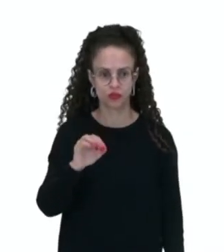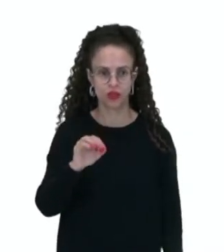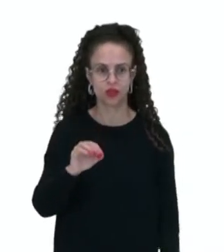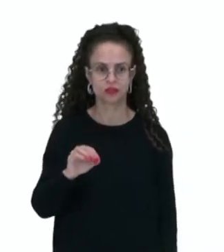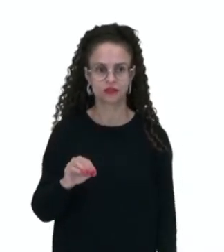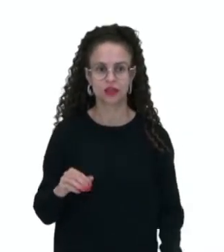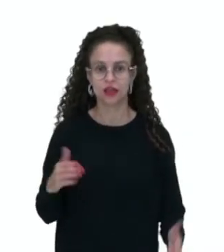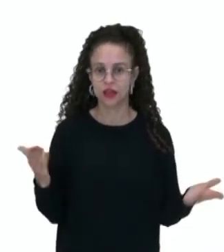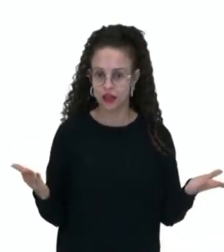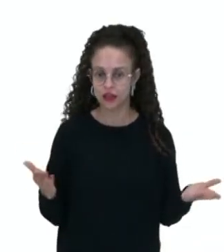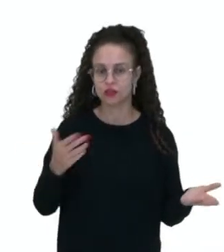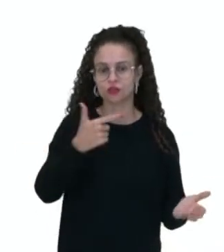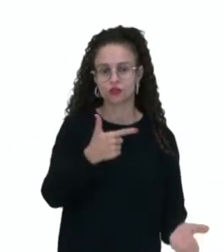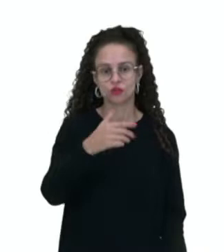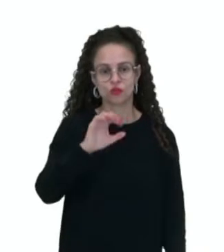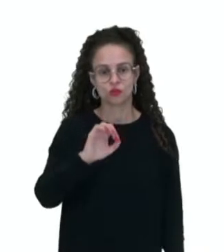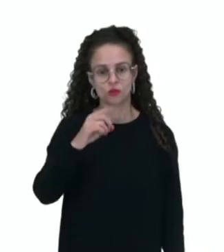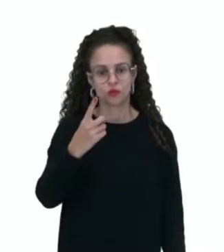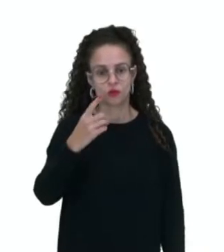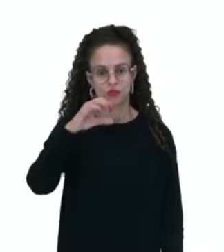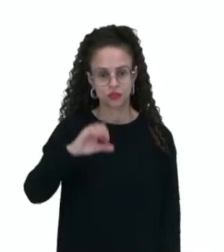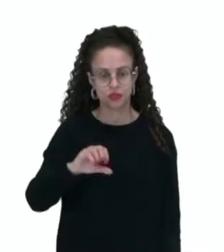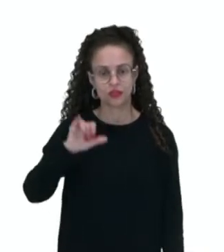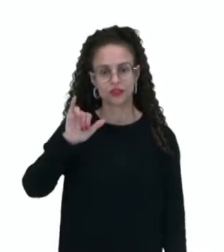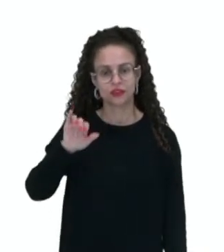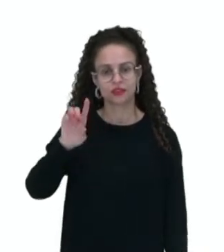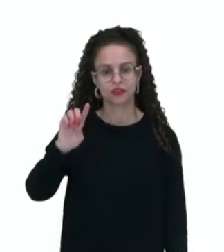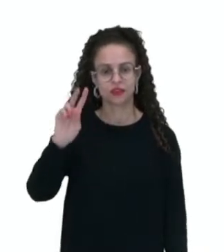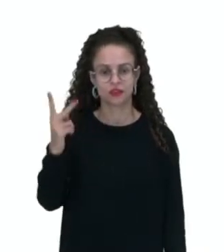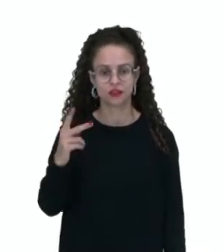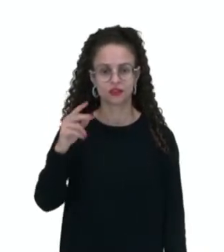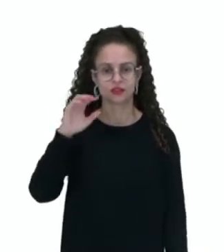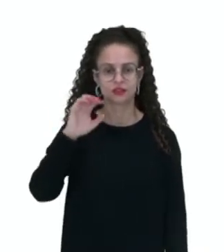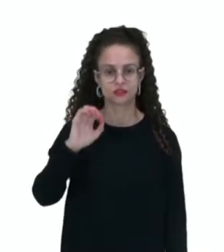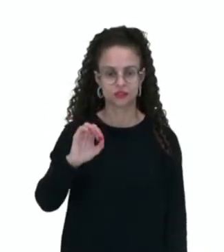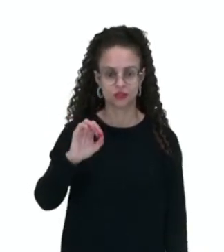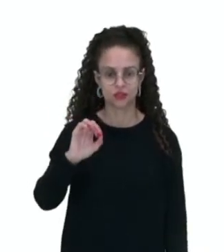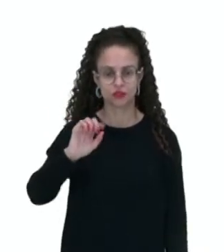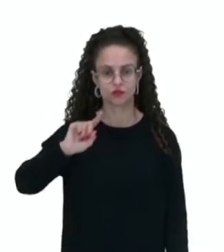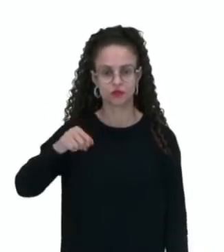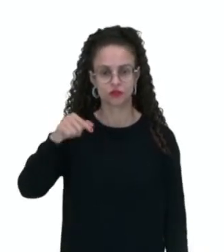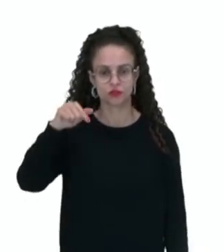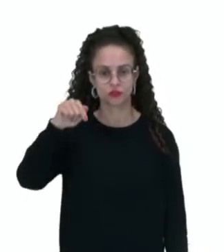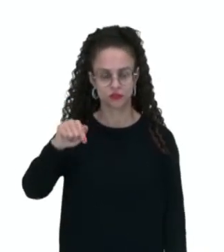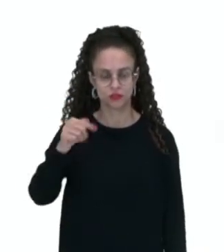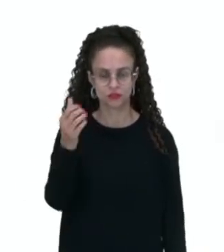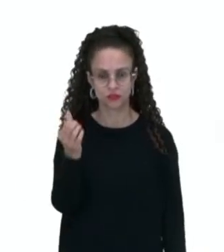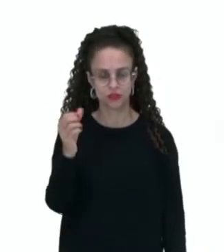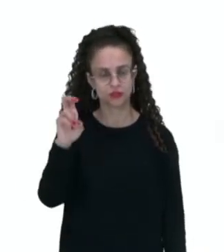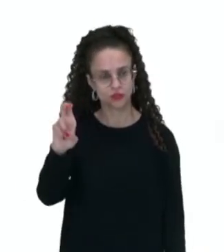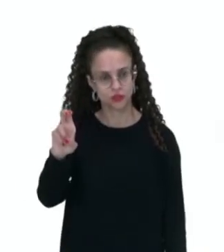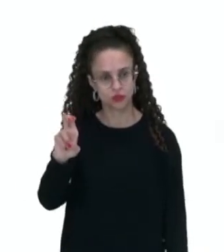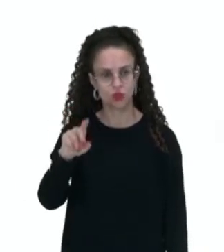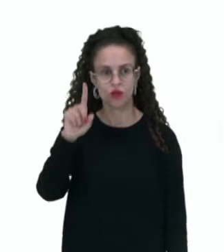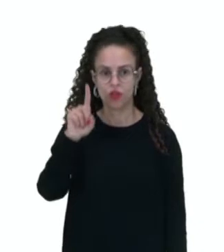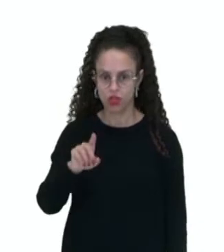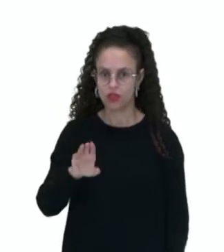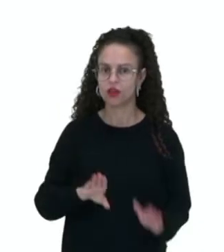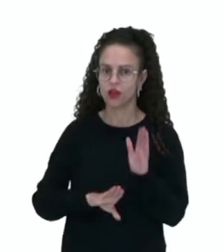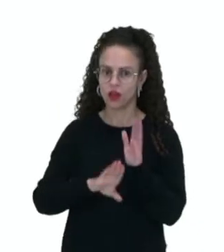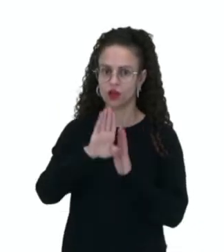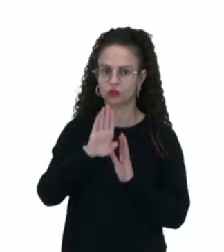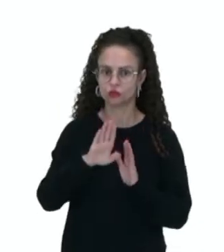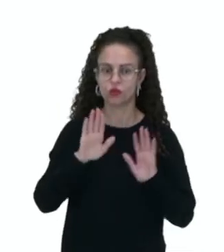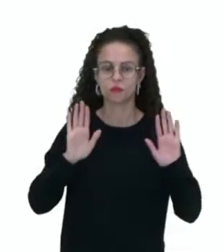até chegar a 2019 com o IDH de 0,765, que é considerado alto, né? Esse